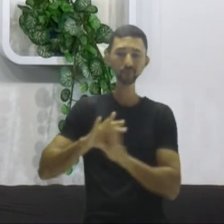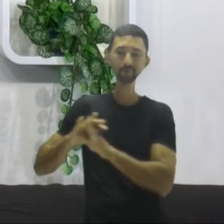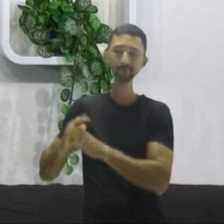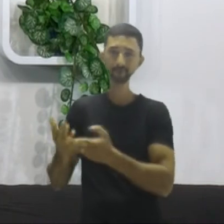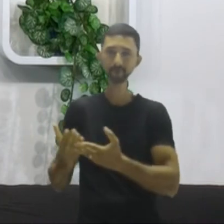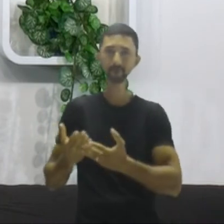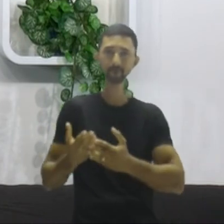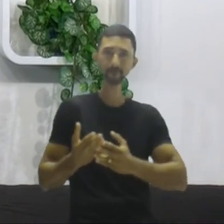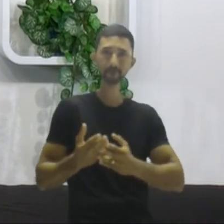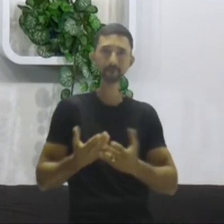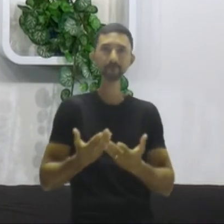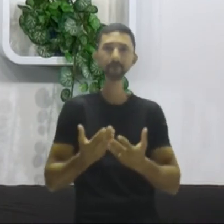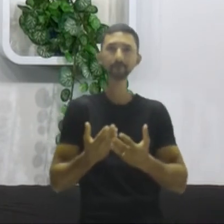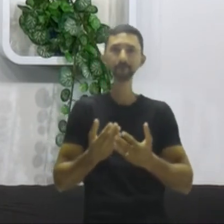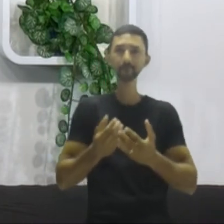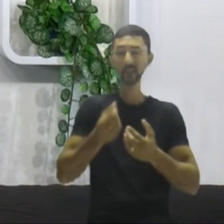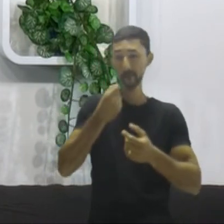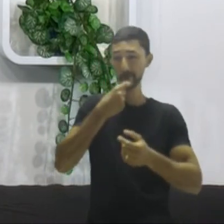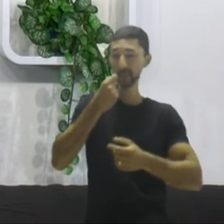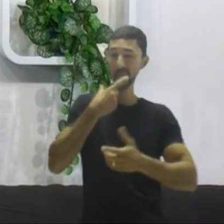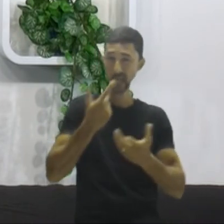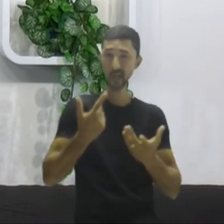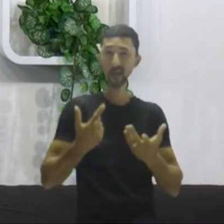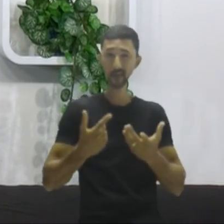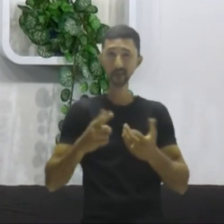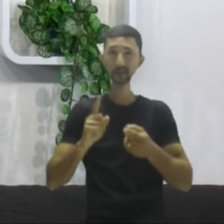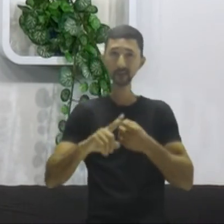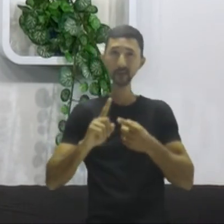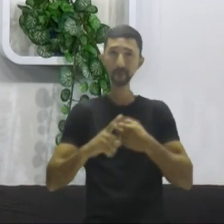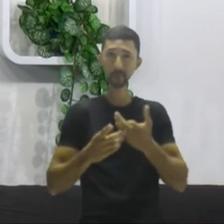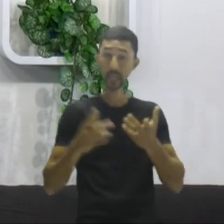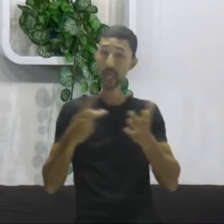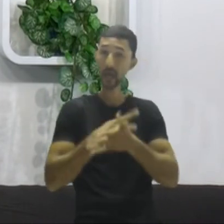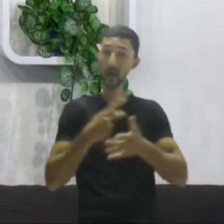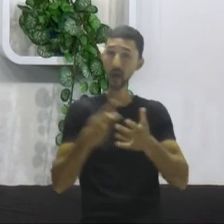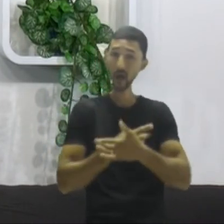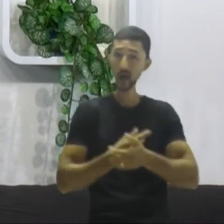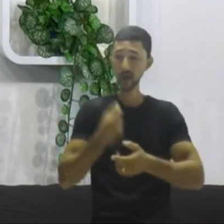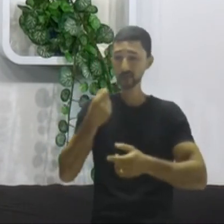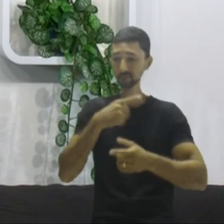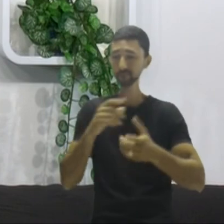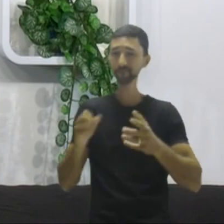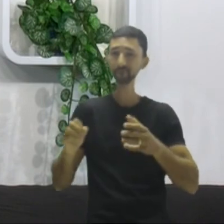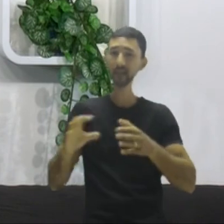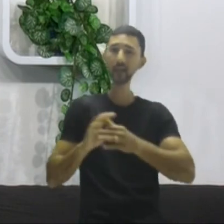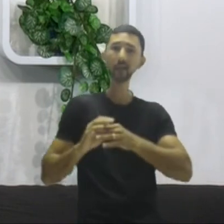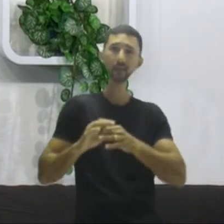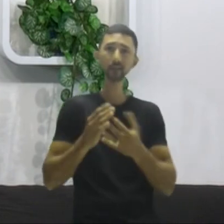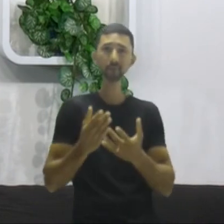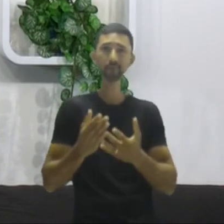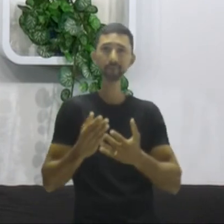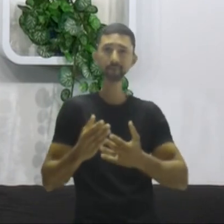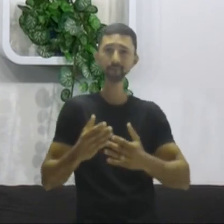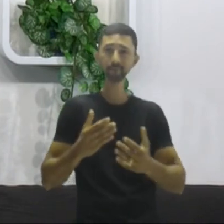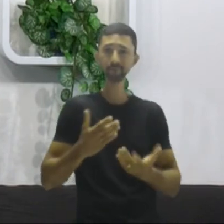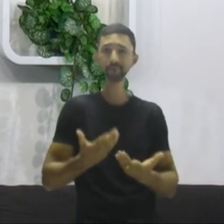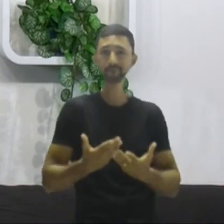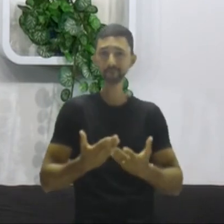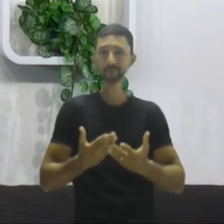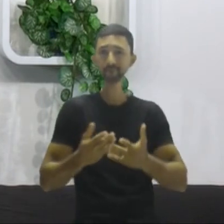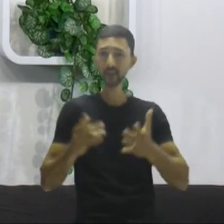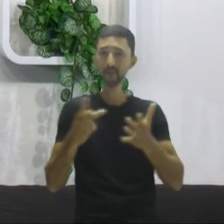Motivo de piada, geralmente, inclusive, erroneamente se associa os islâmicos